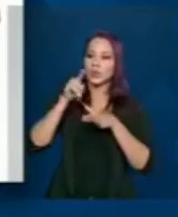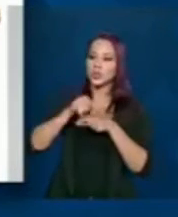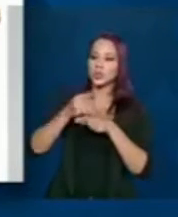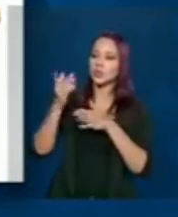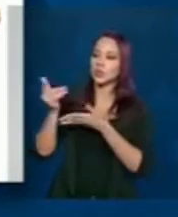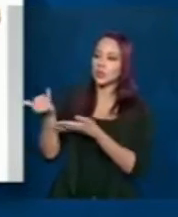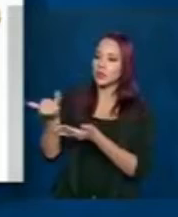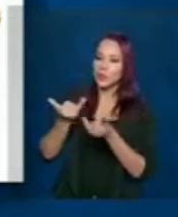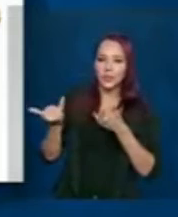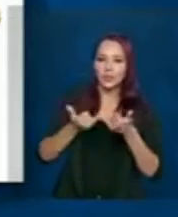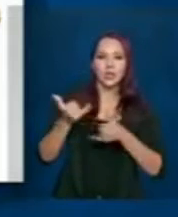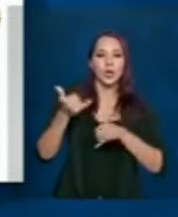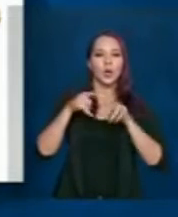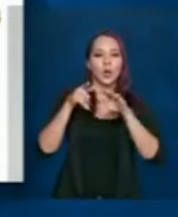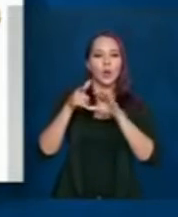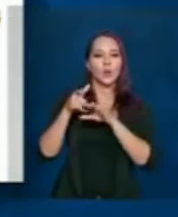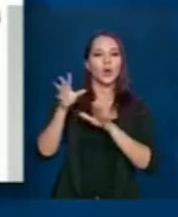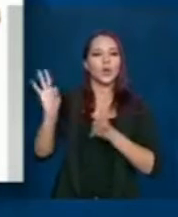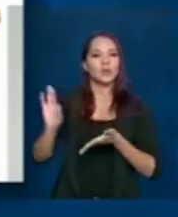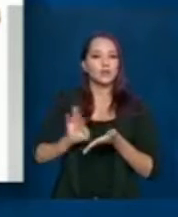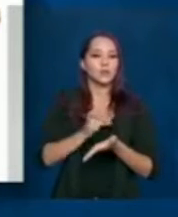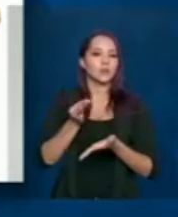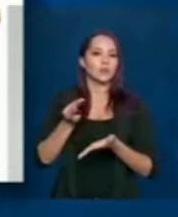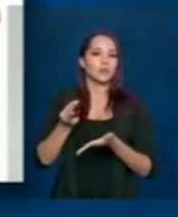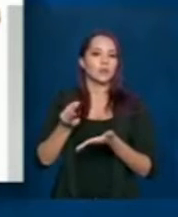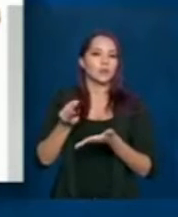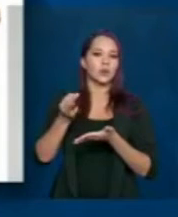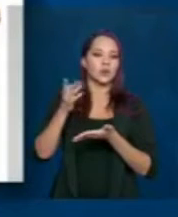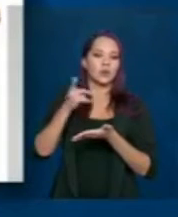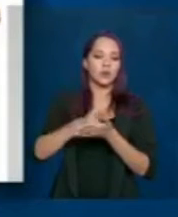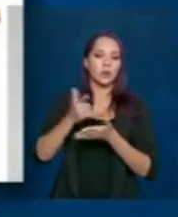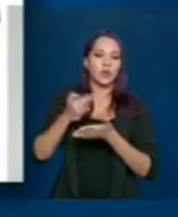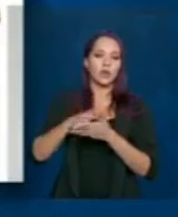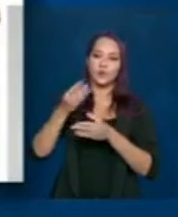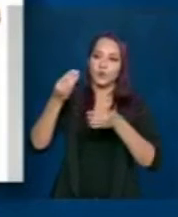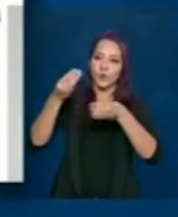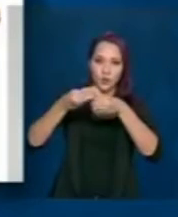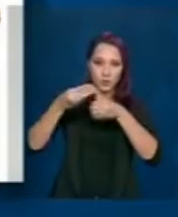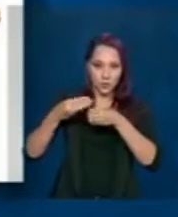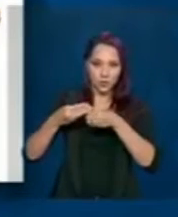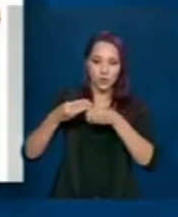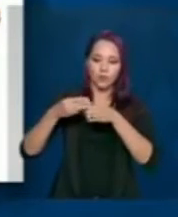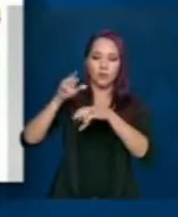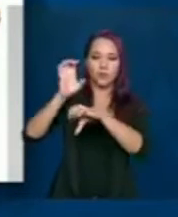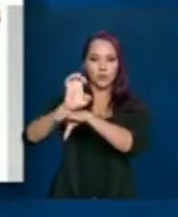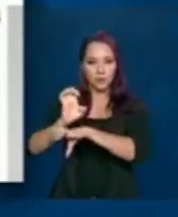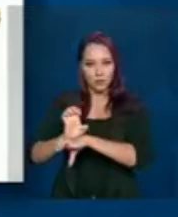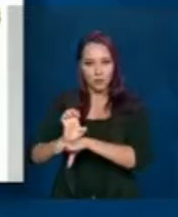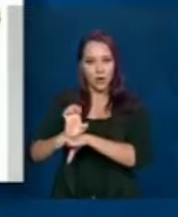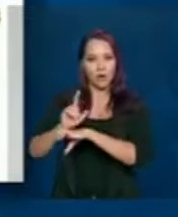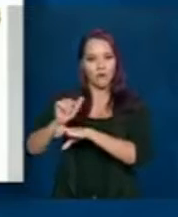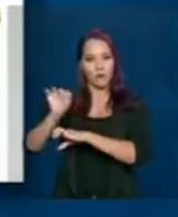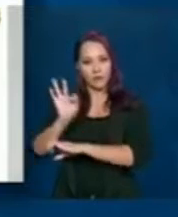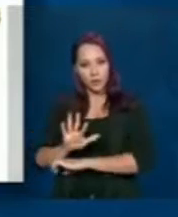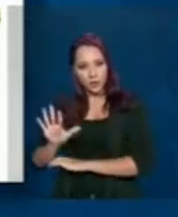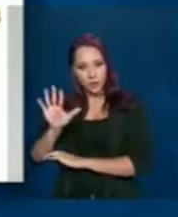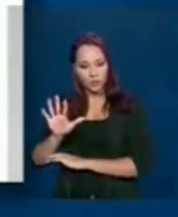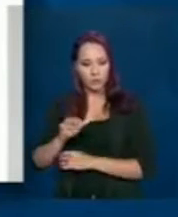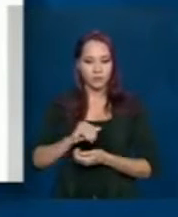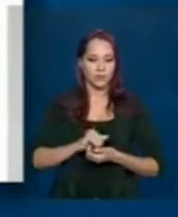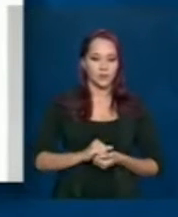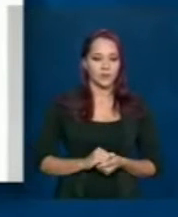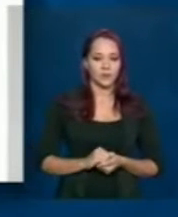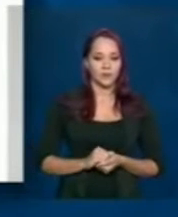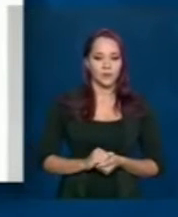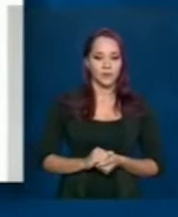captação, codificação, registro, desde o nível municipal, passando pelo estadual até o nível federal. Próximo,